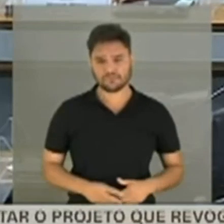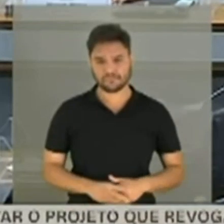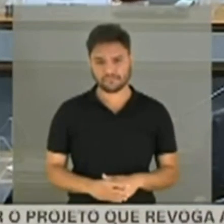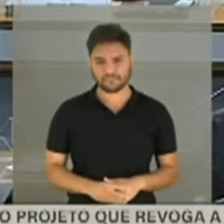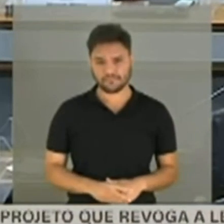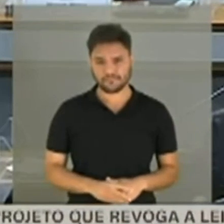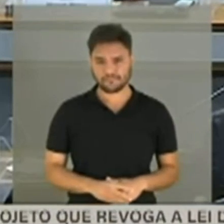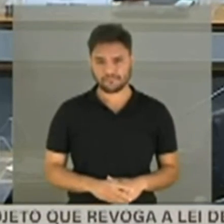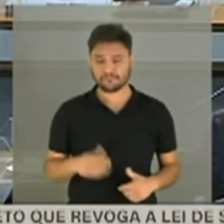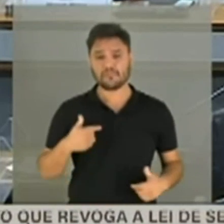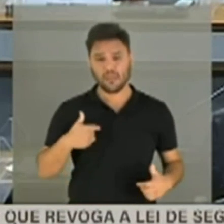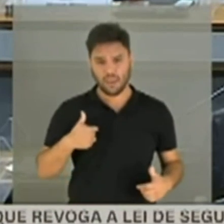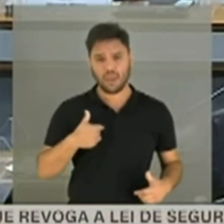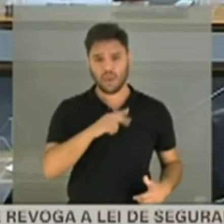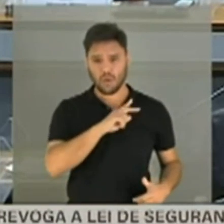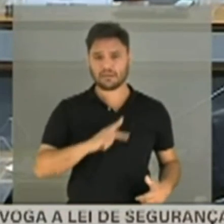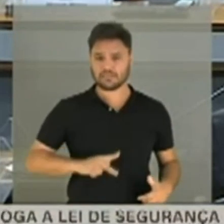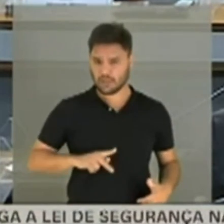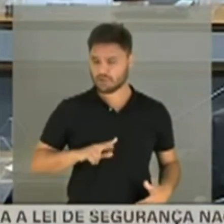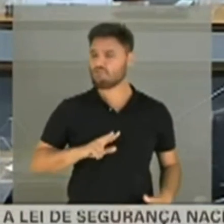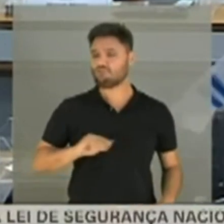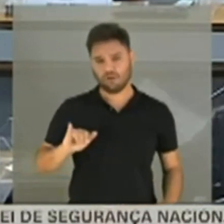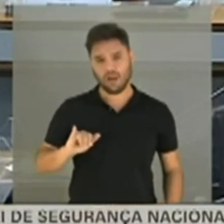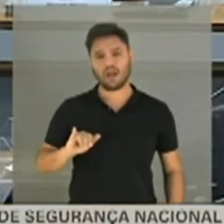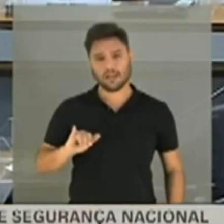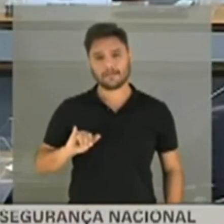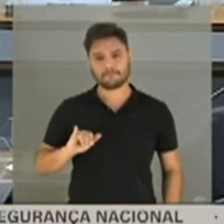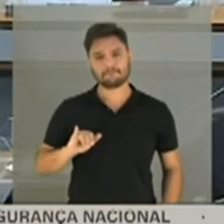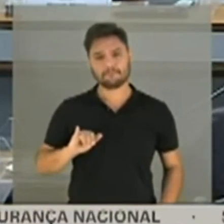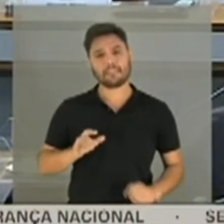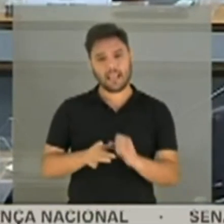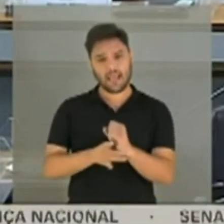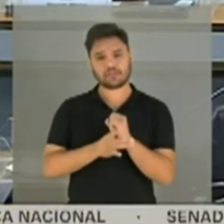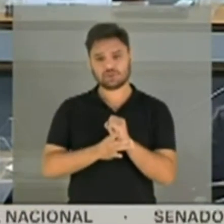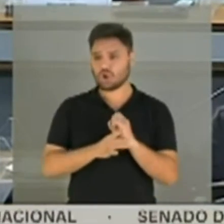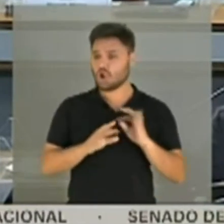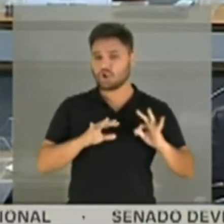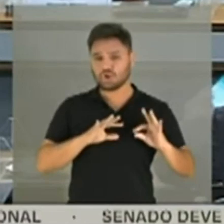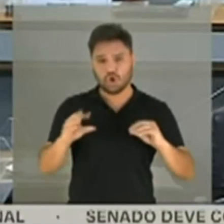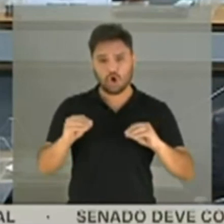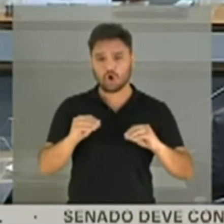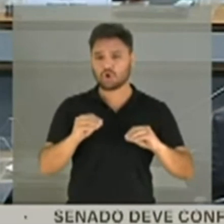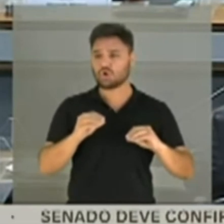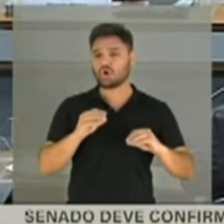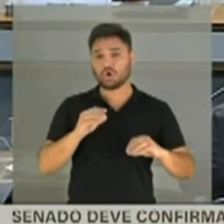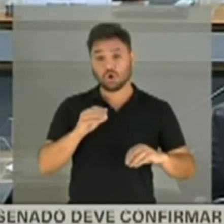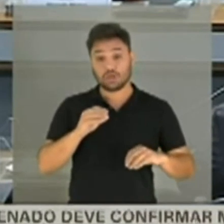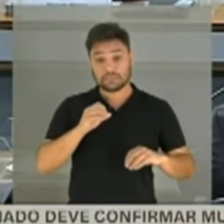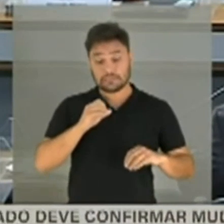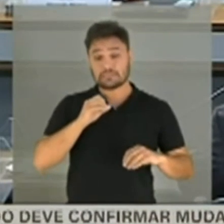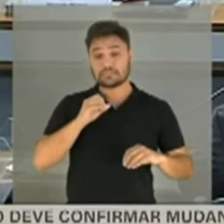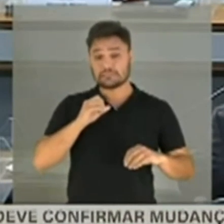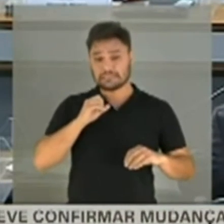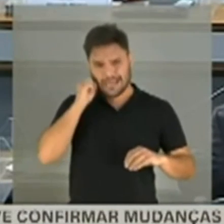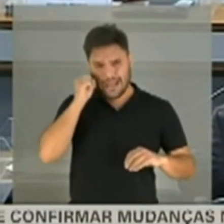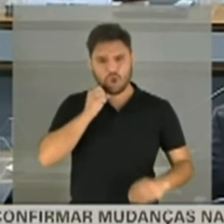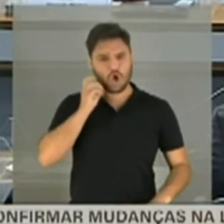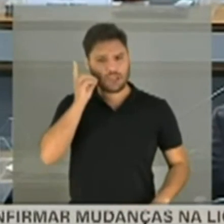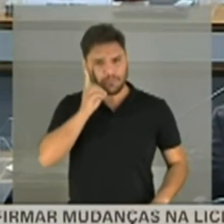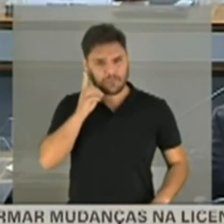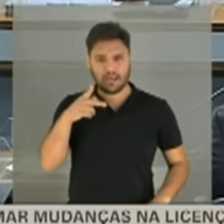Esta presidência garantirá a todas as senhoras e senhores parlamentares e membros do Congresso Nacional,